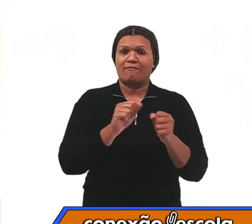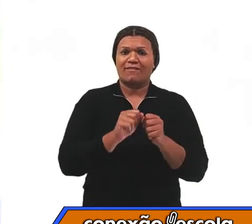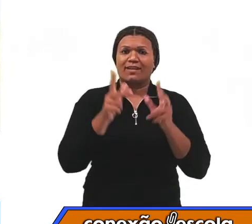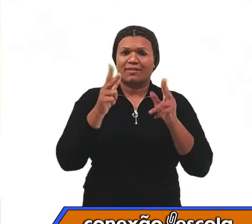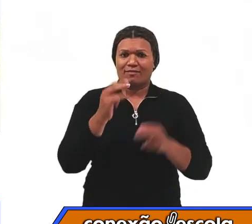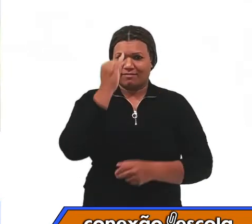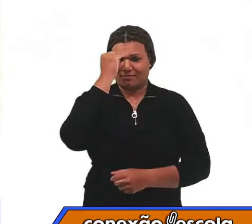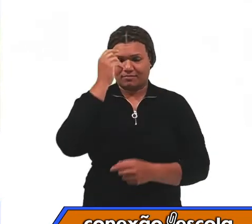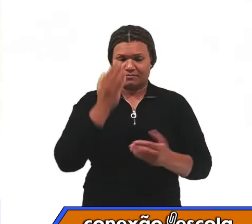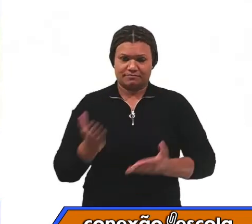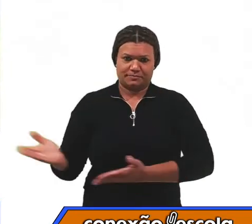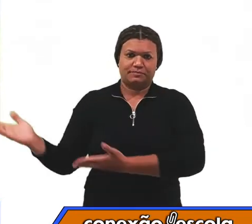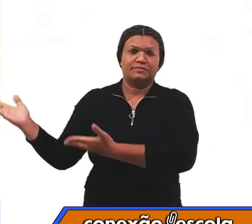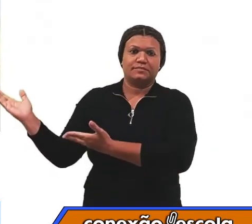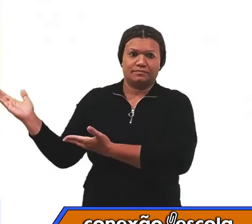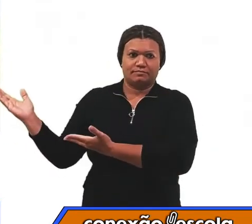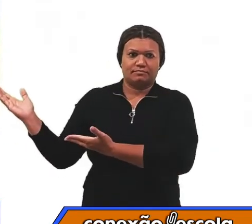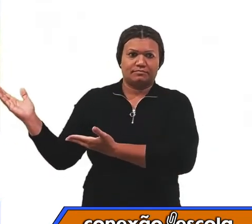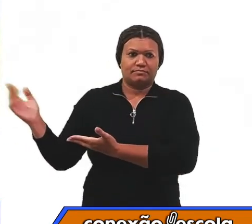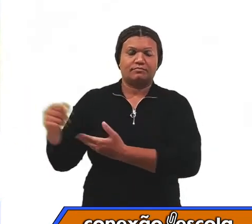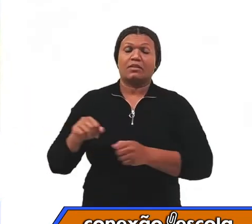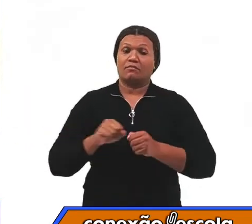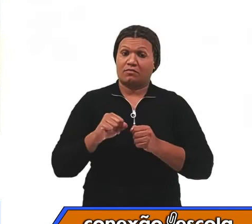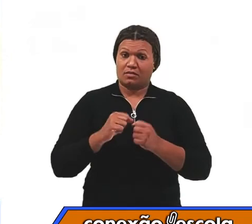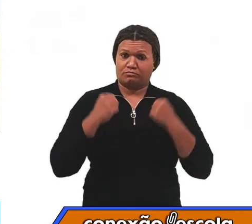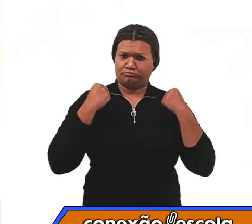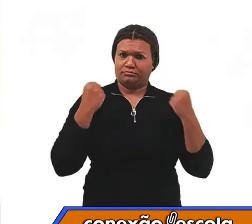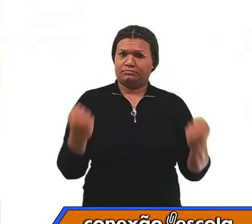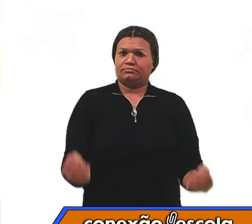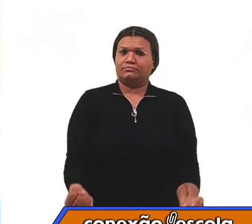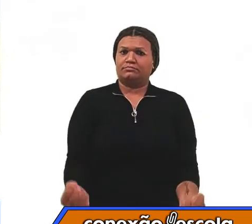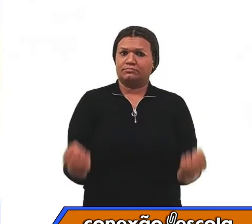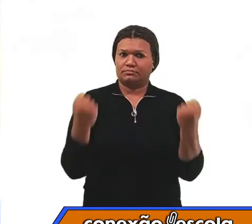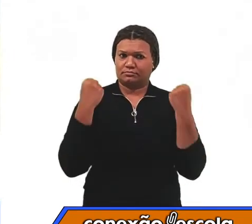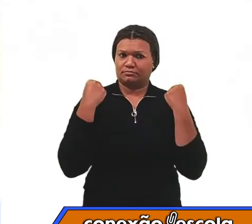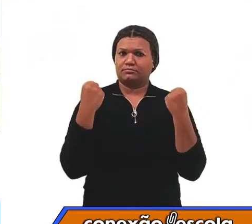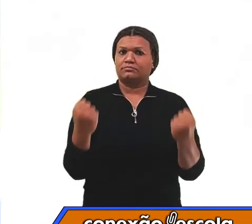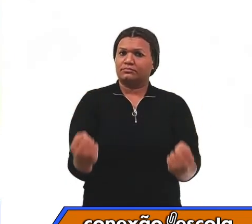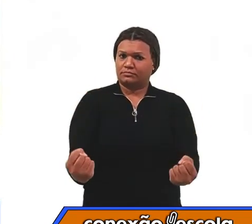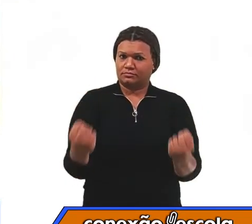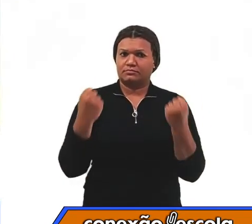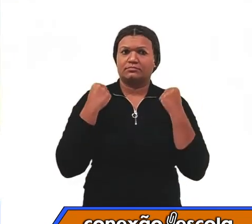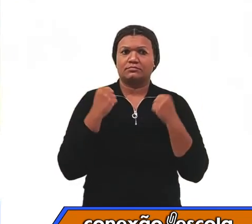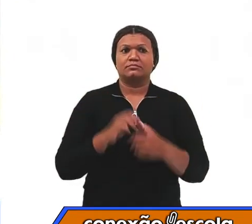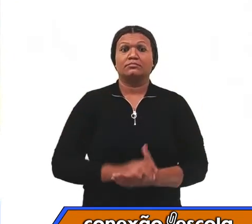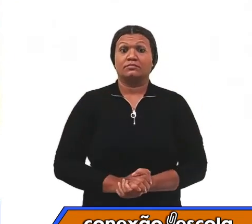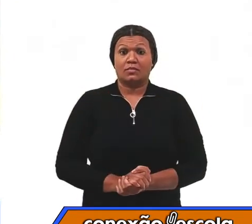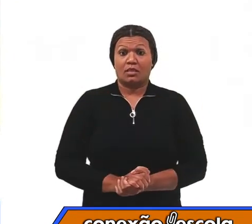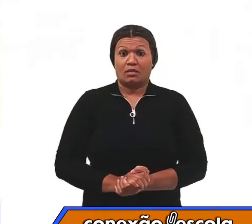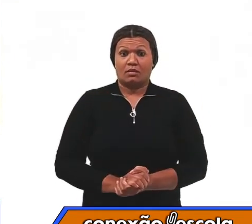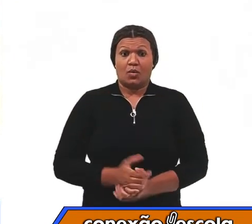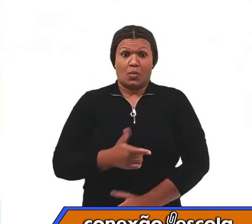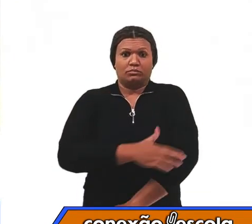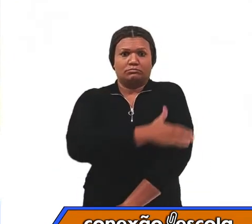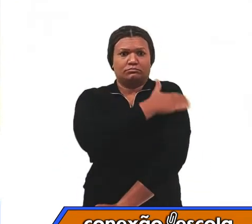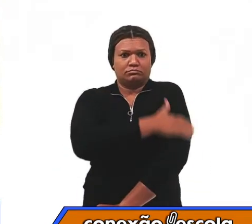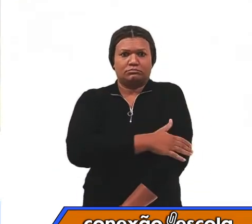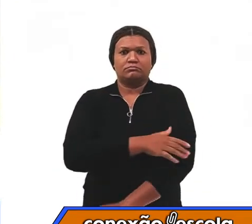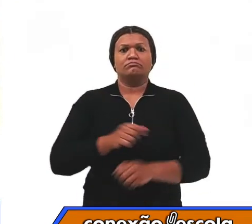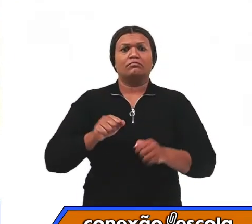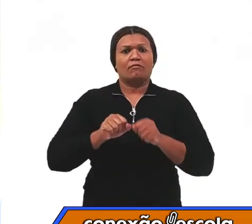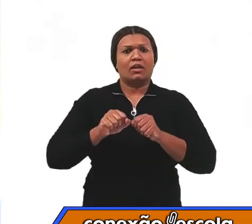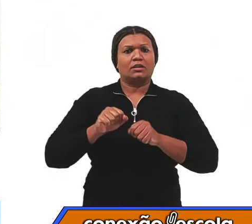cotovelo e a rotação do antebraço. Já o tríceps faz a extensão do cotovelo.